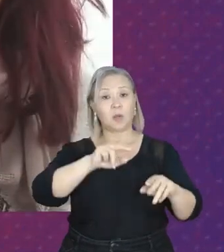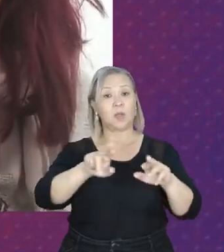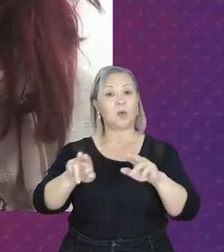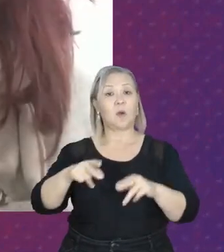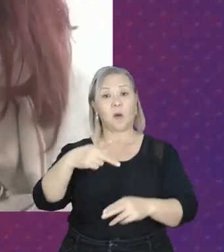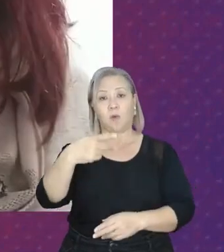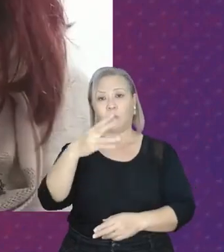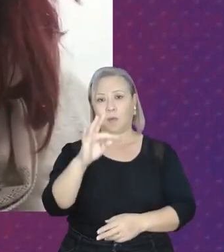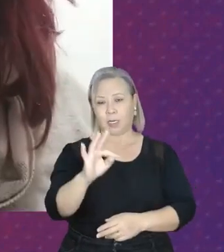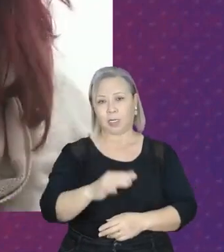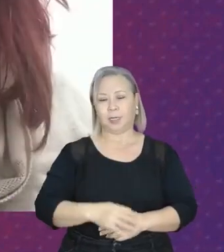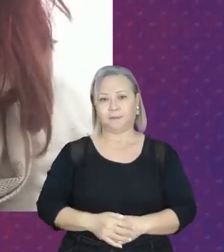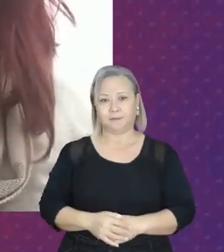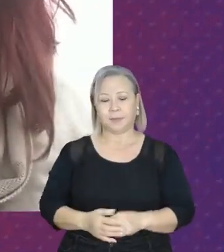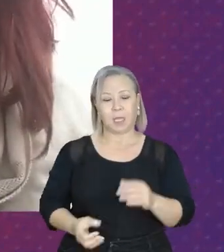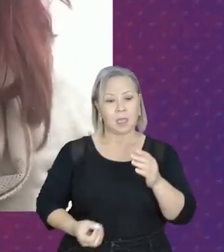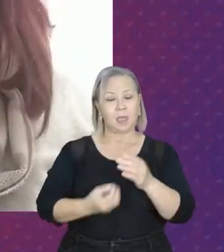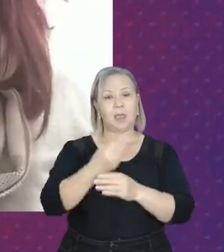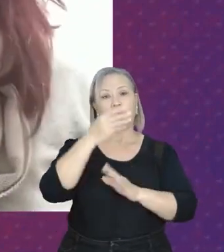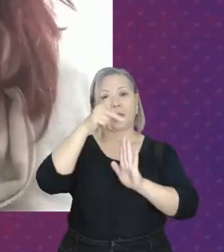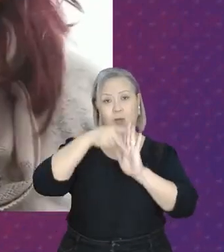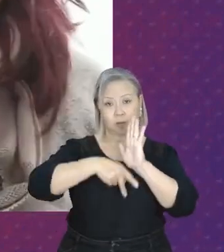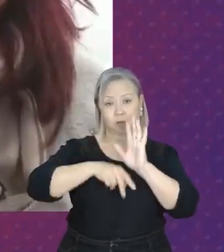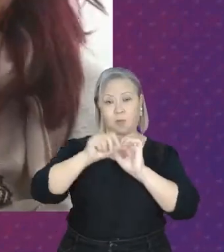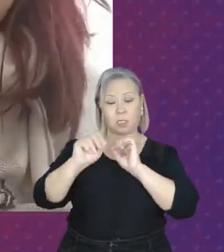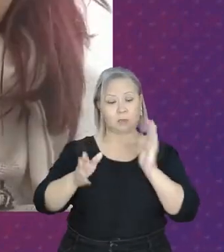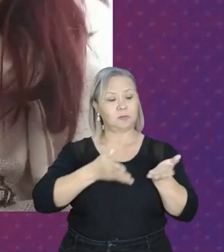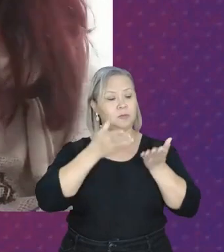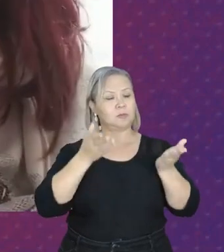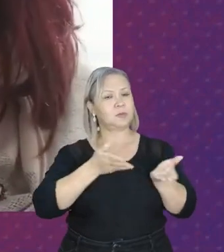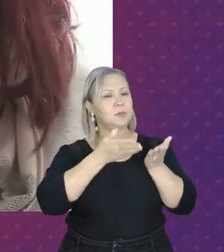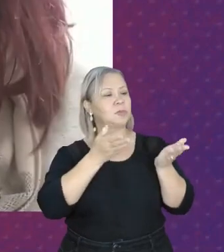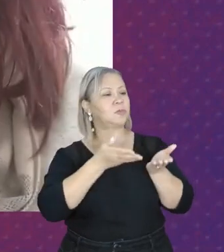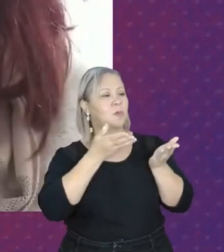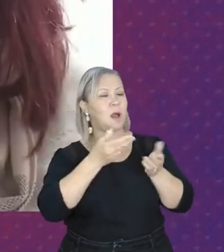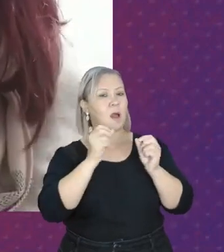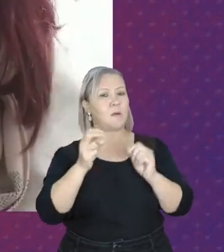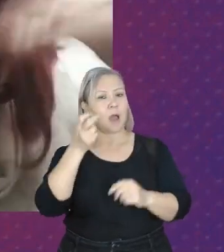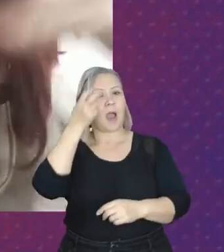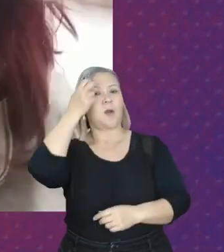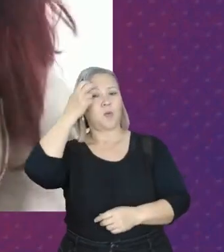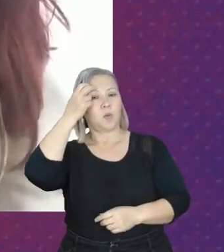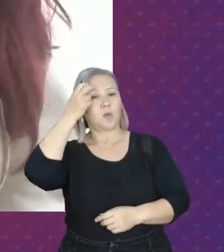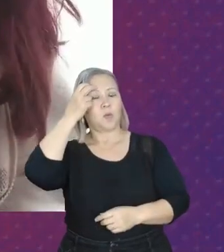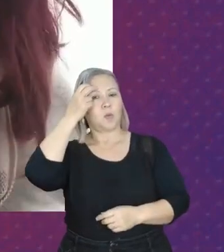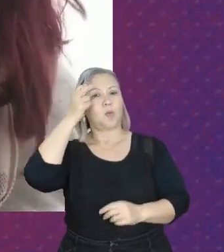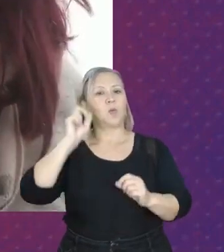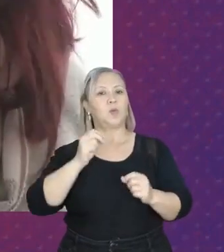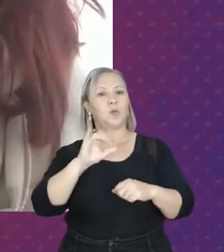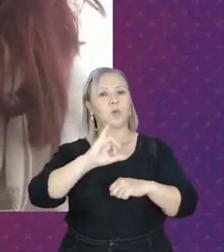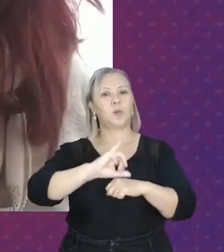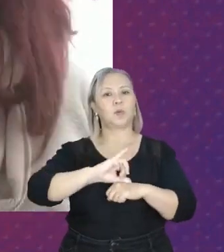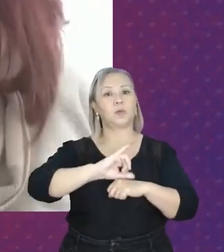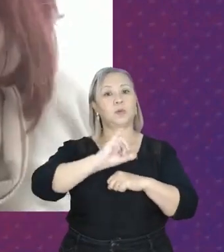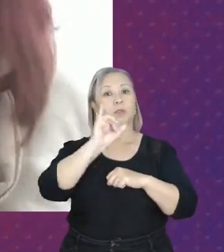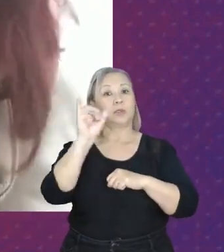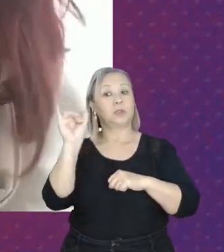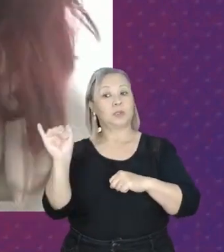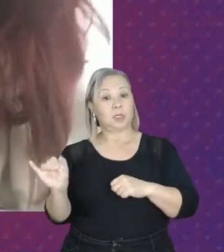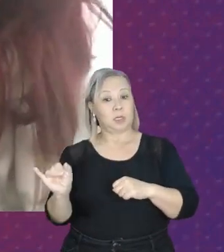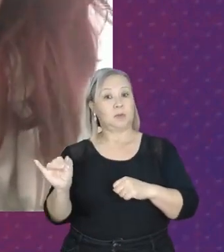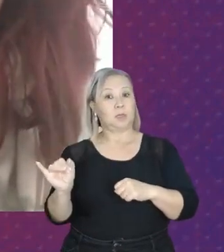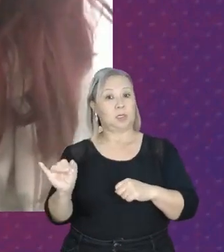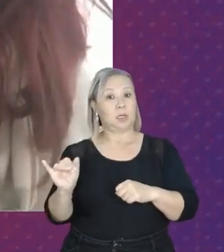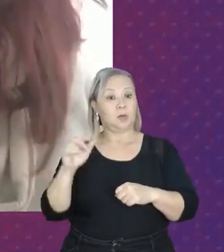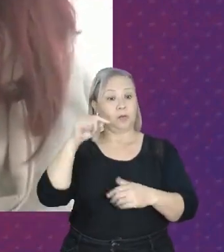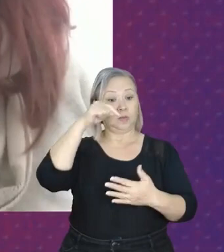governos. Criamos projetos que incentivavam a cultura a se descentralizar do centro, como os